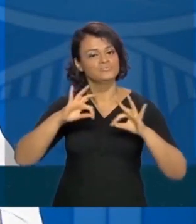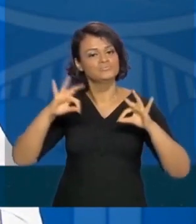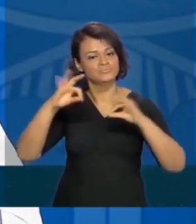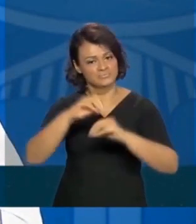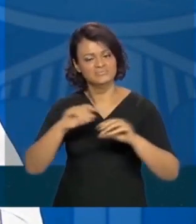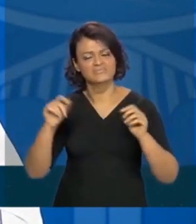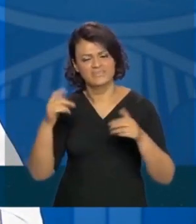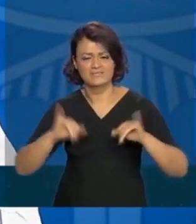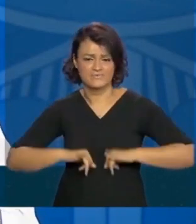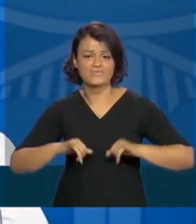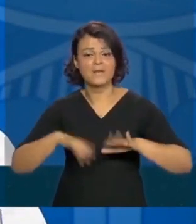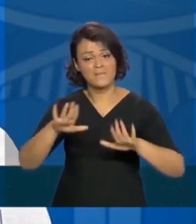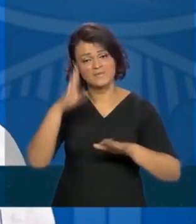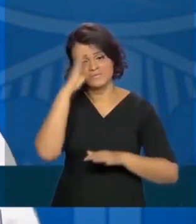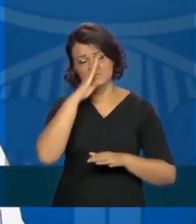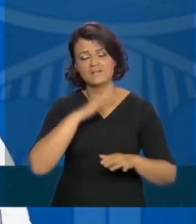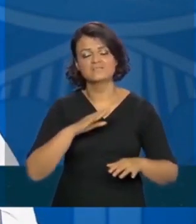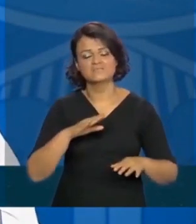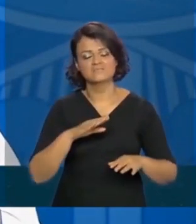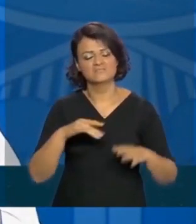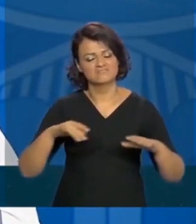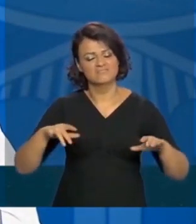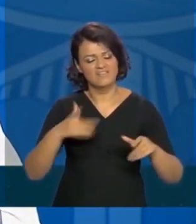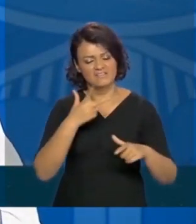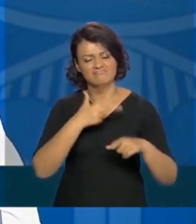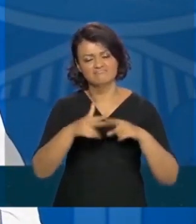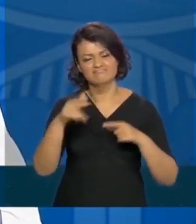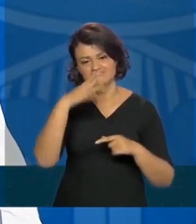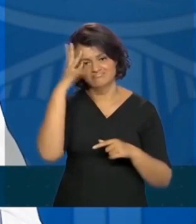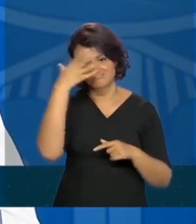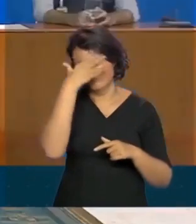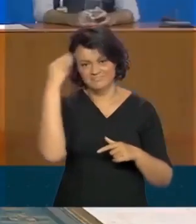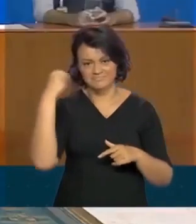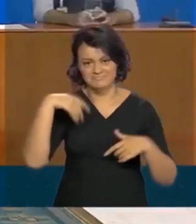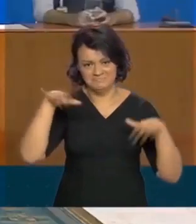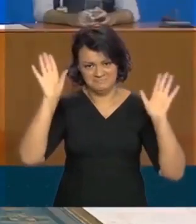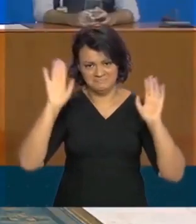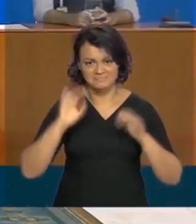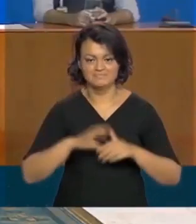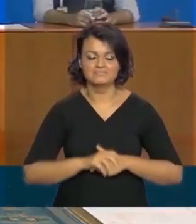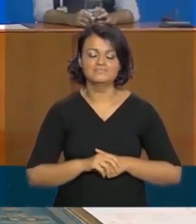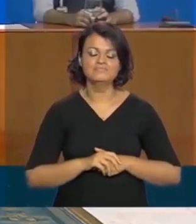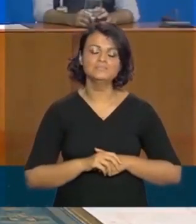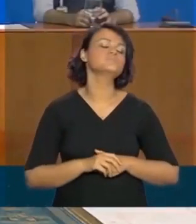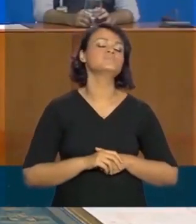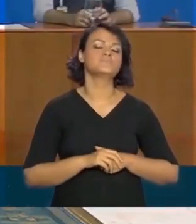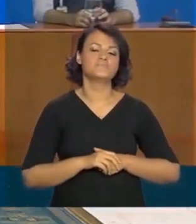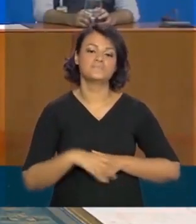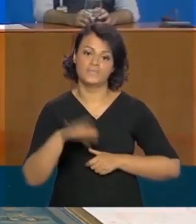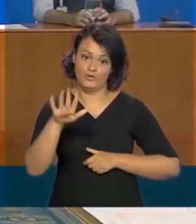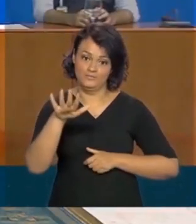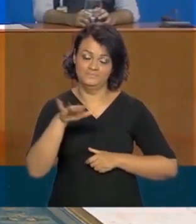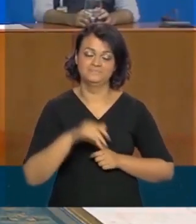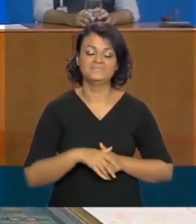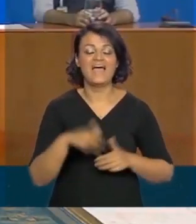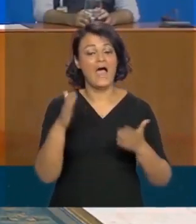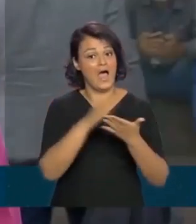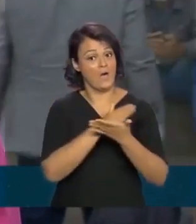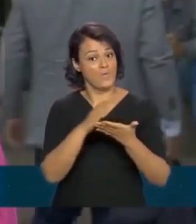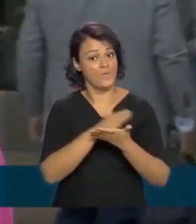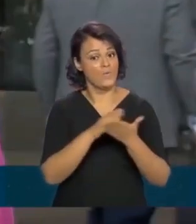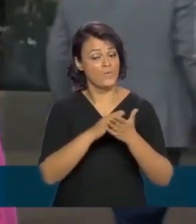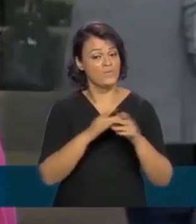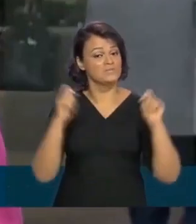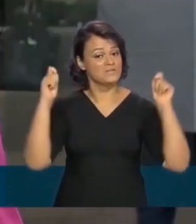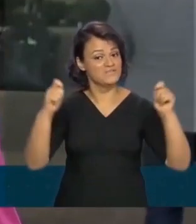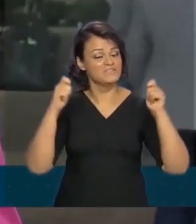vai passar bem e esse assunto vai ser superado. Mas, ministro, uma coisa, algumas manifestações estão sendo chamadas para